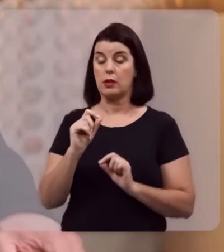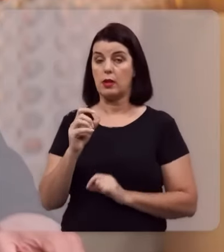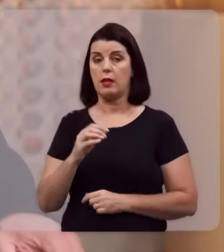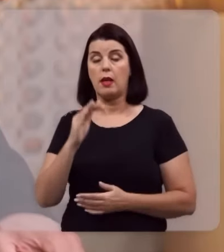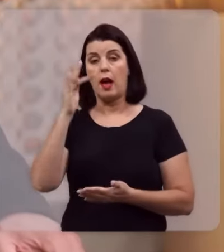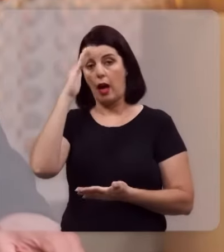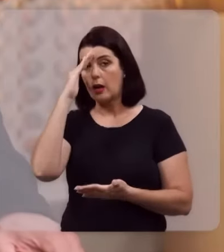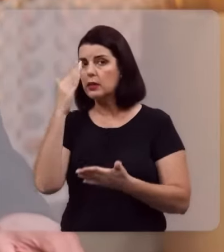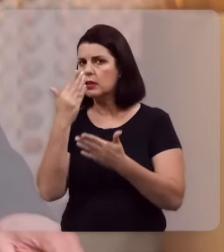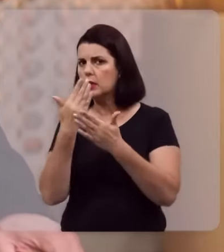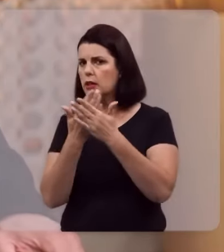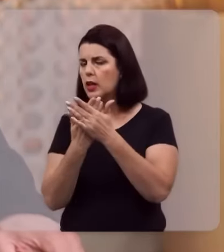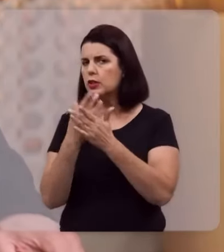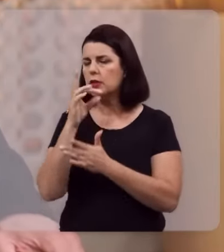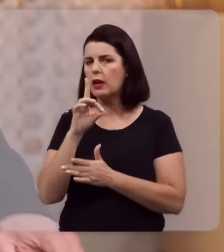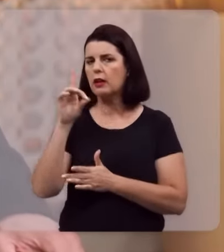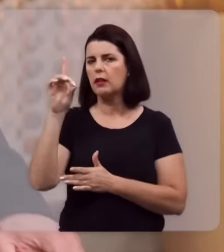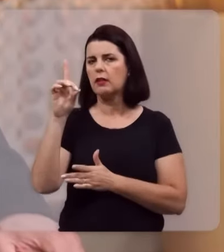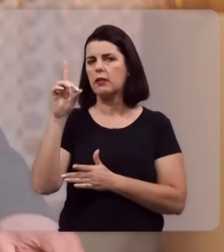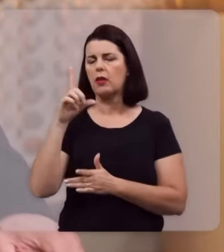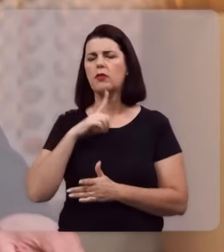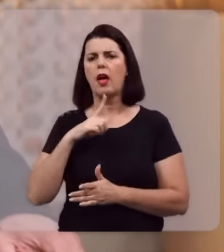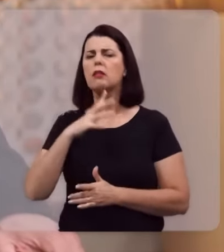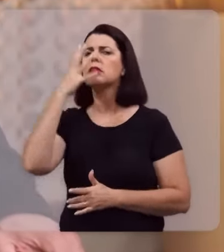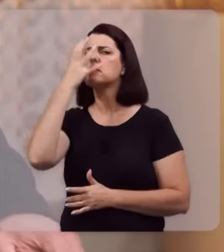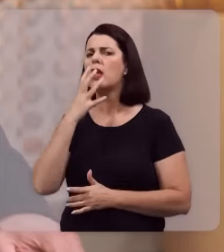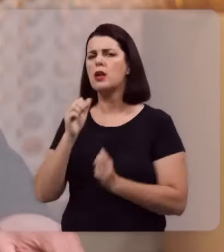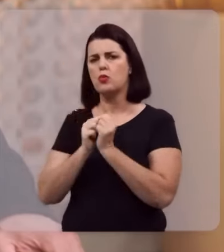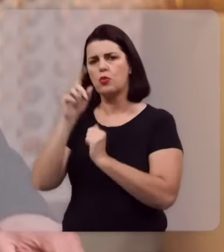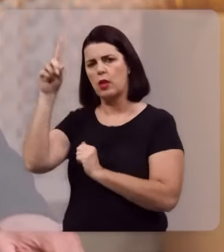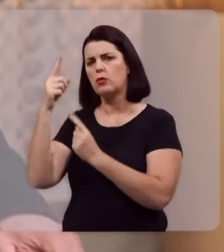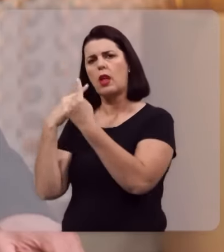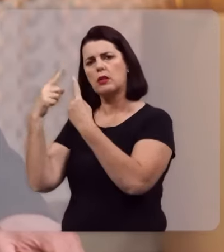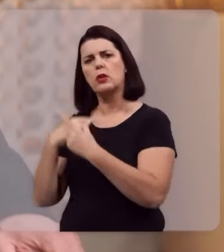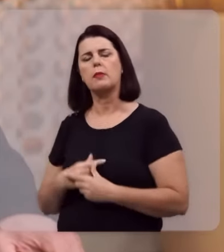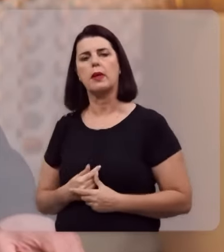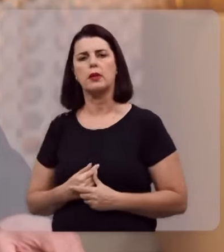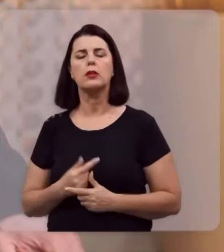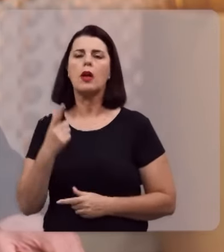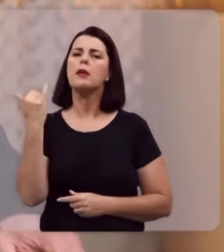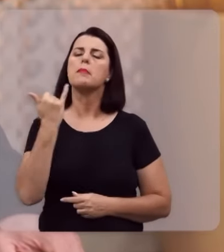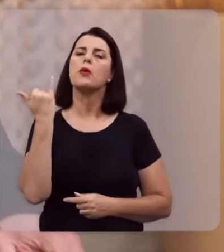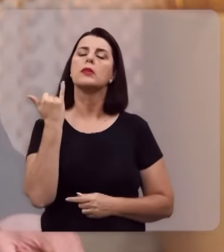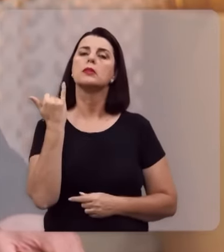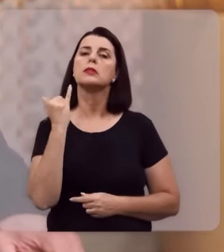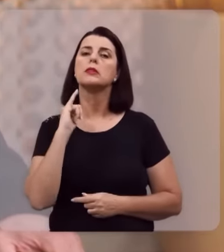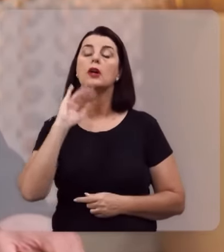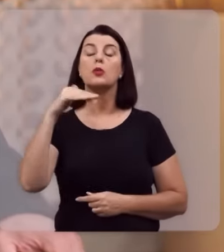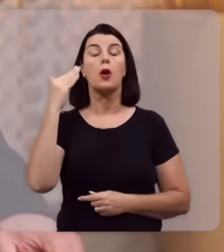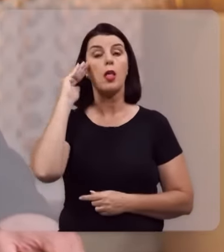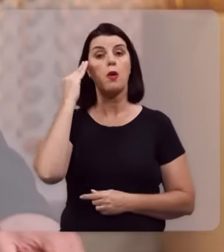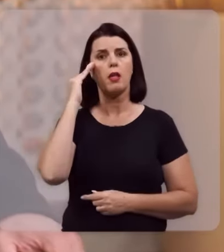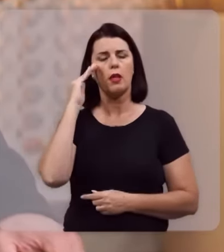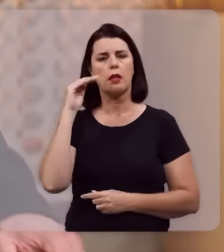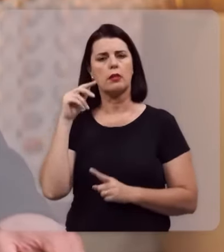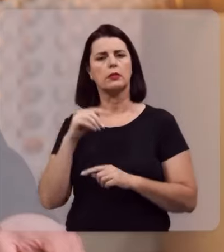Deus, preste atenção nisso, temer a Deus é levar a Deus a sério. E isso é muito importante para